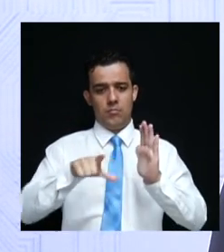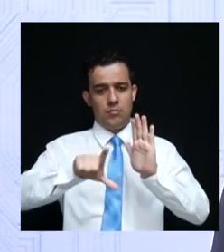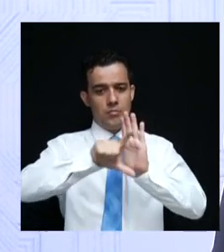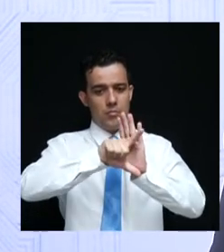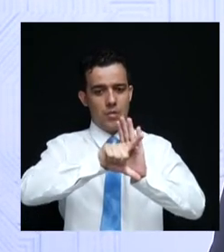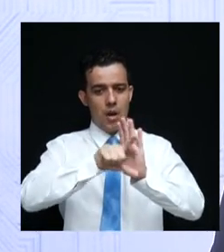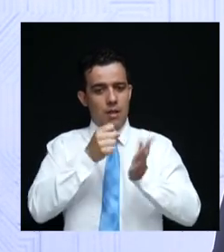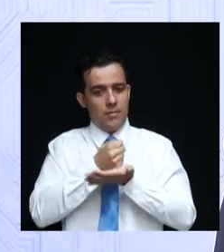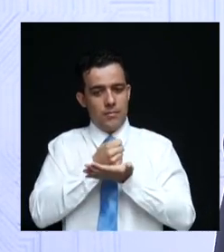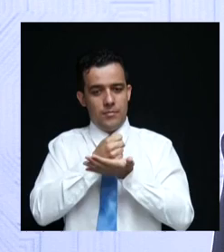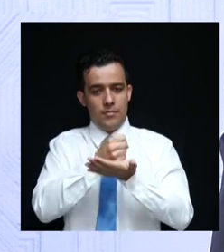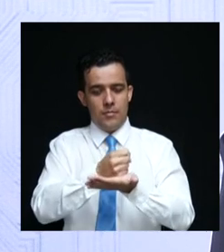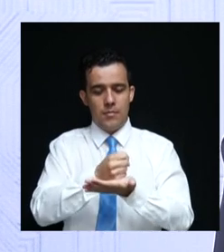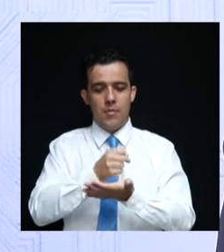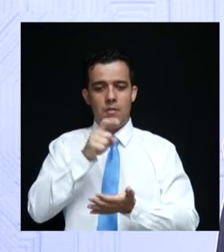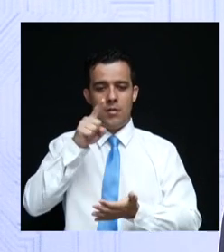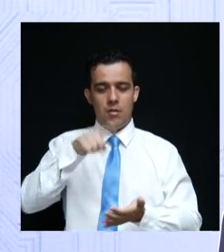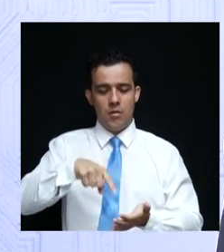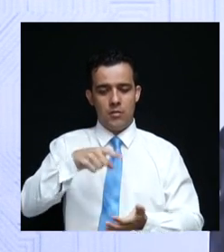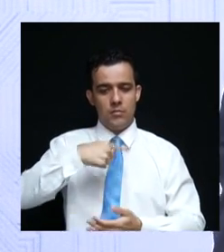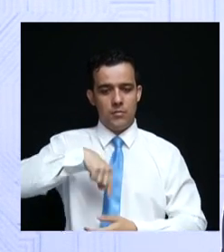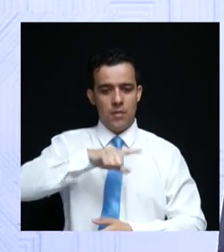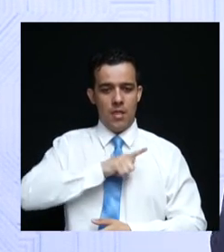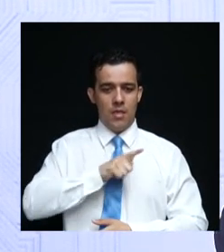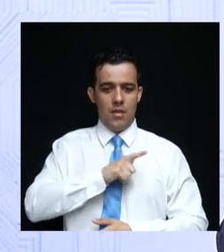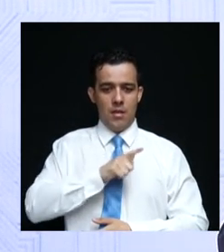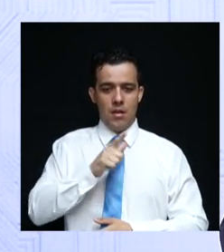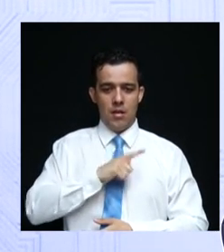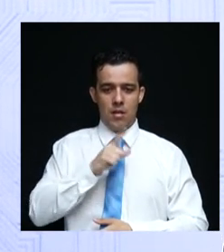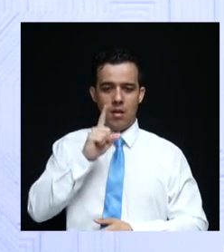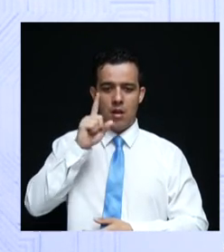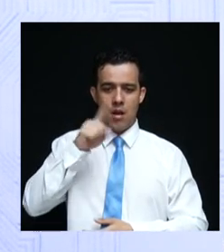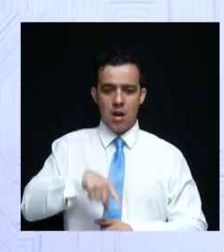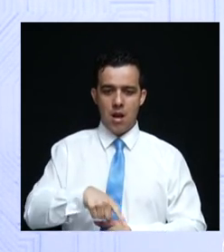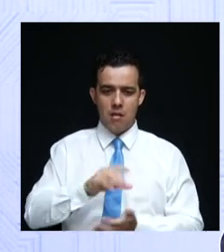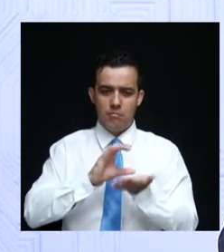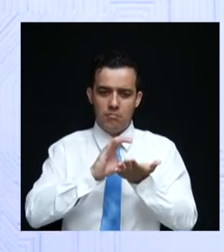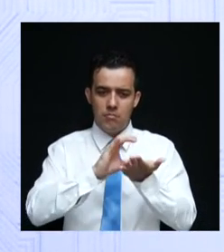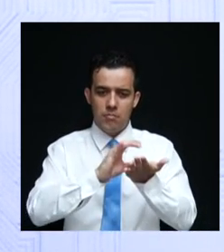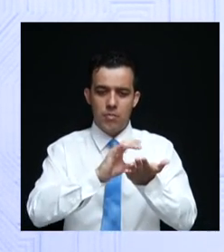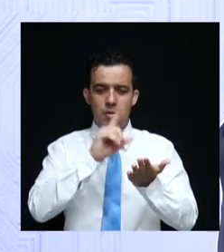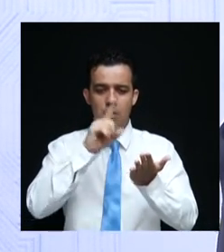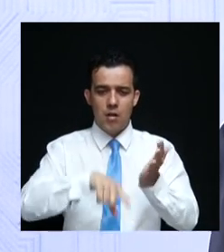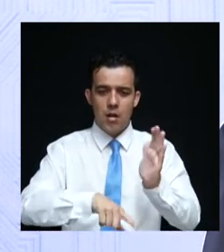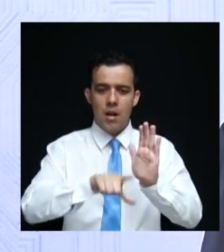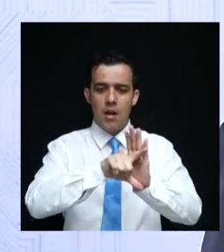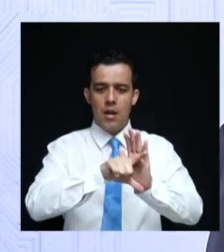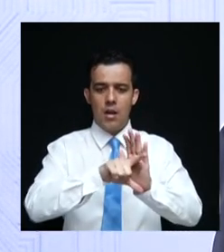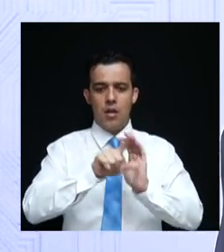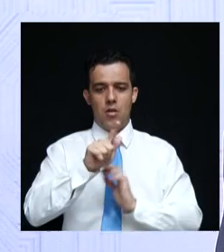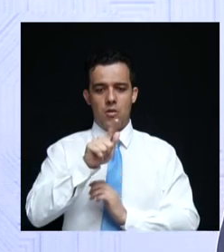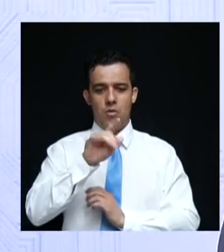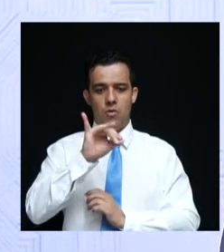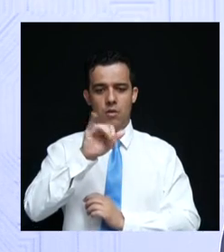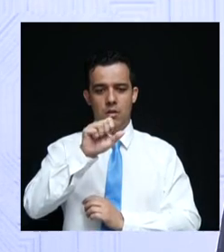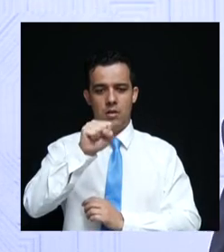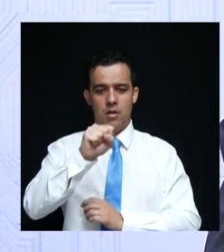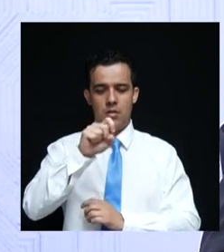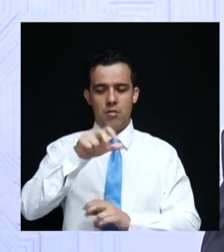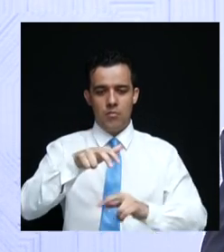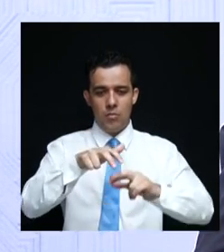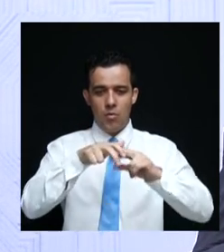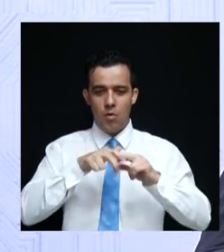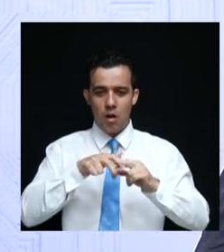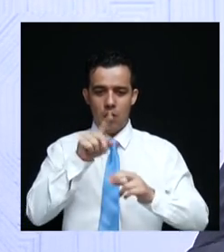dar apoio para que tenhamos aí, sim, a aplicação correta da Lei Goiás, para que os produtores